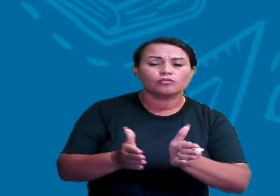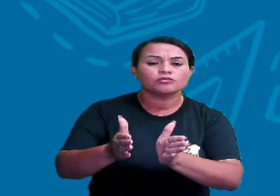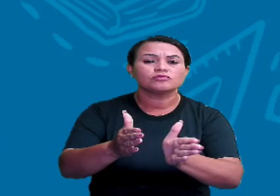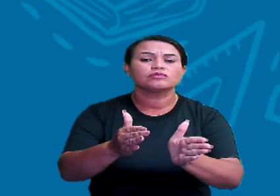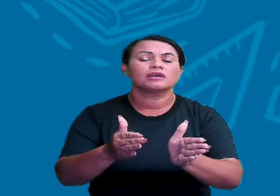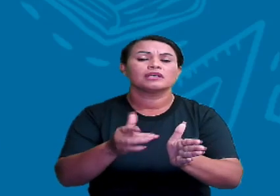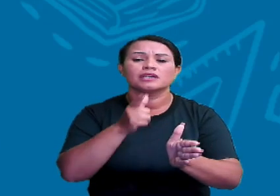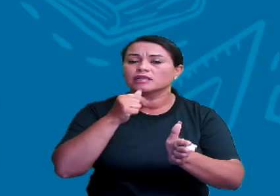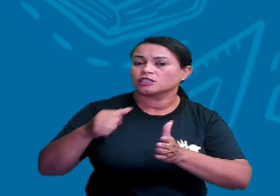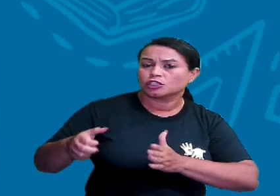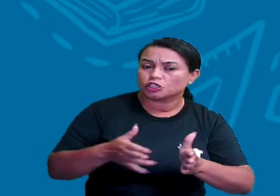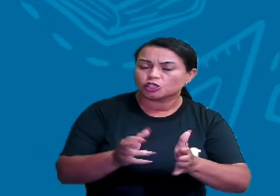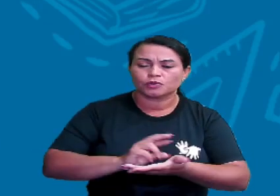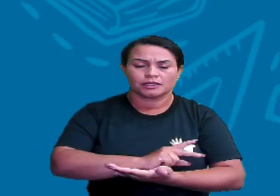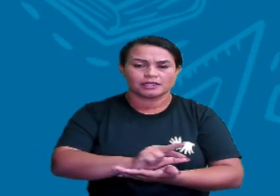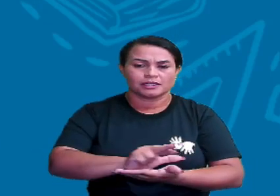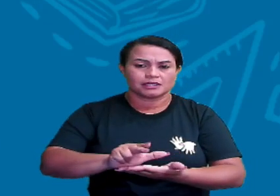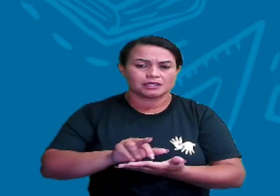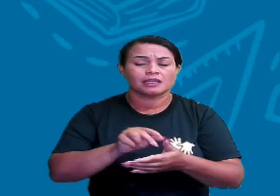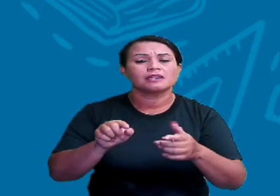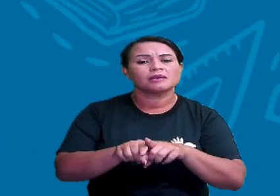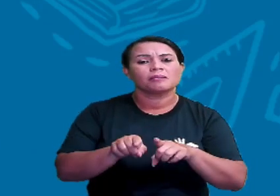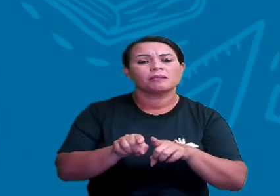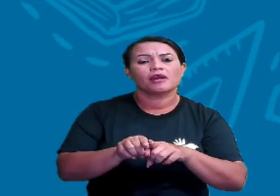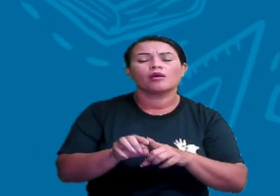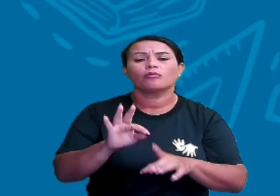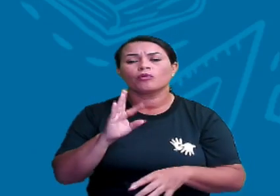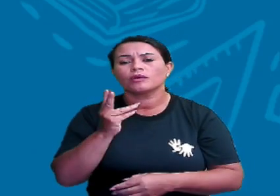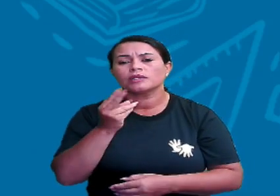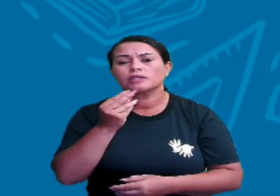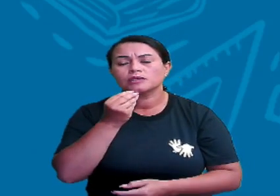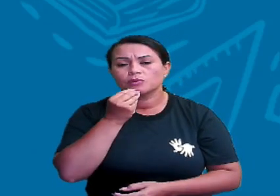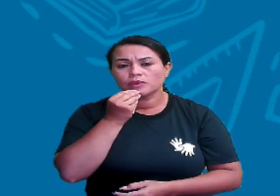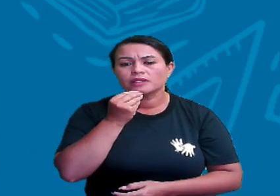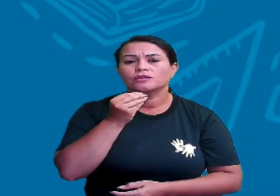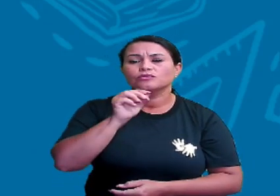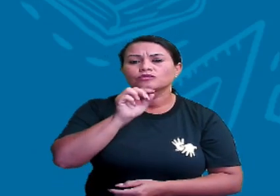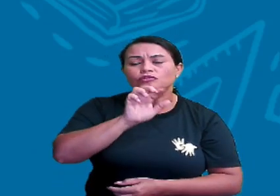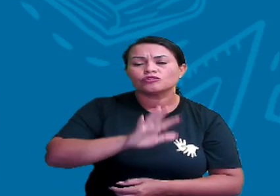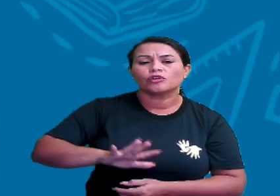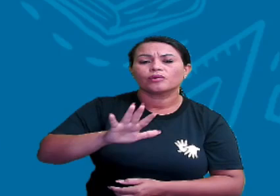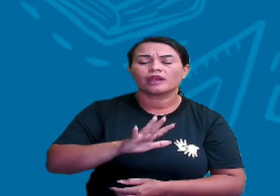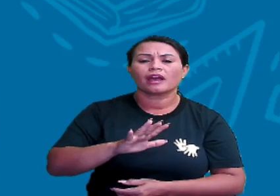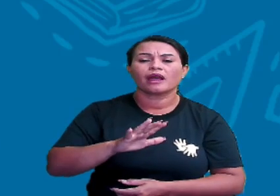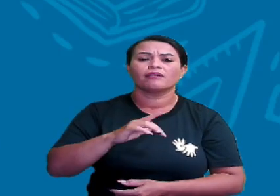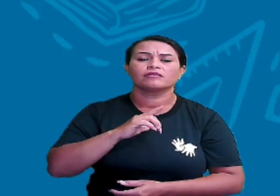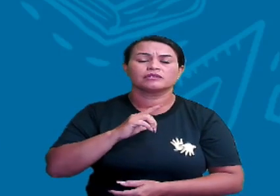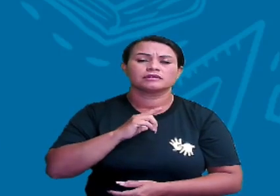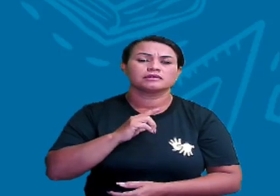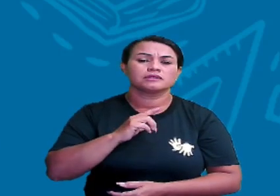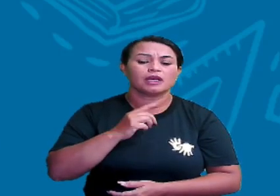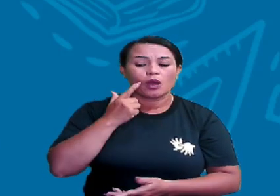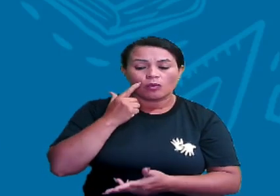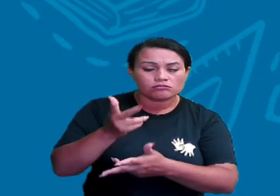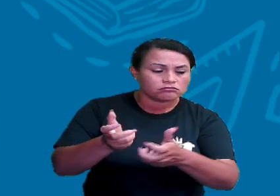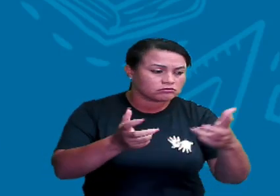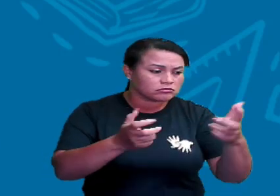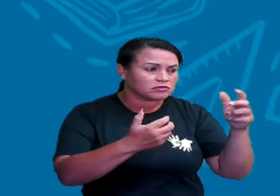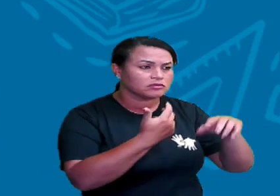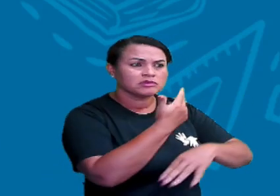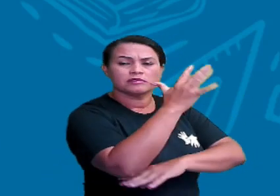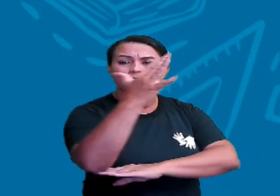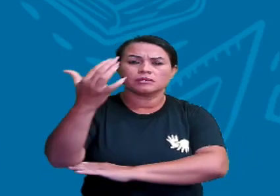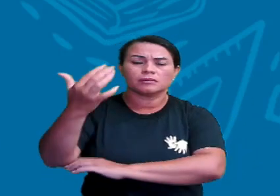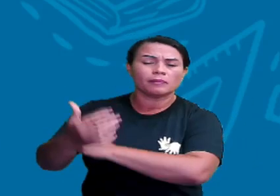rios e etc. Ou por meios de conhecimentos geográficos, tais como interpretação de plantas e de mapas,